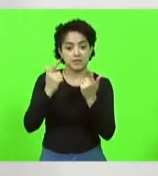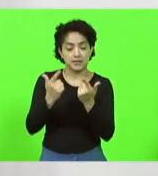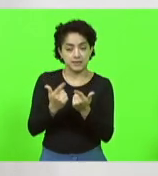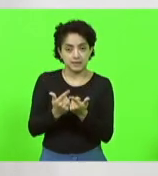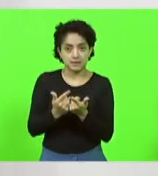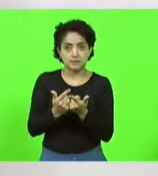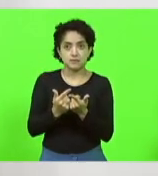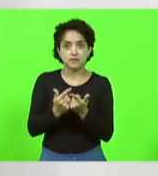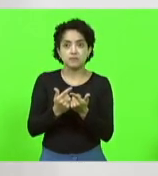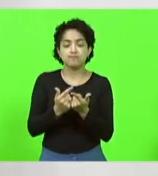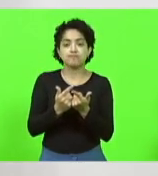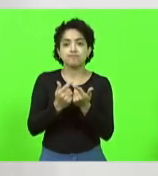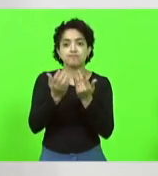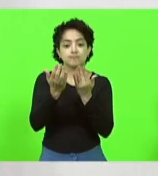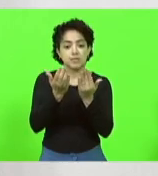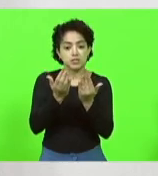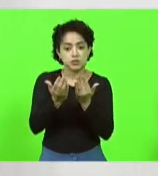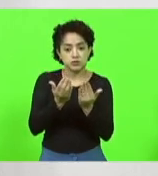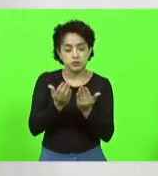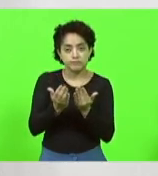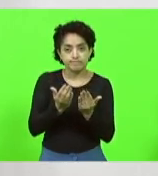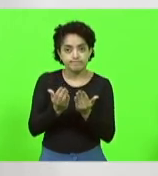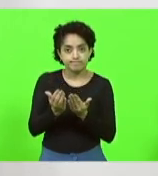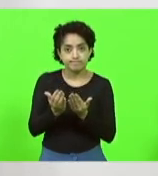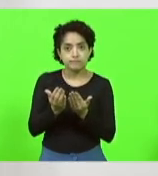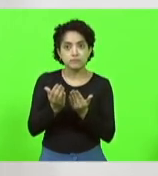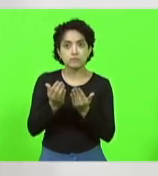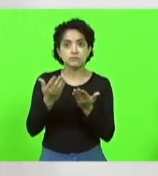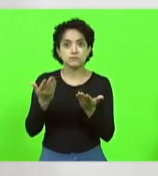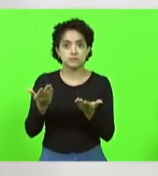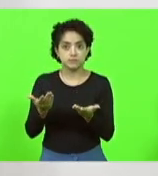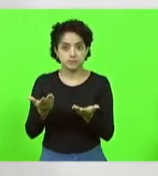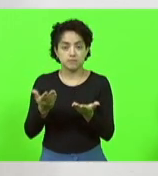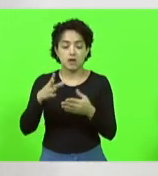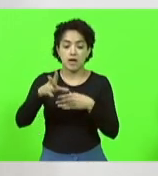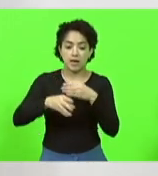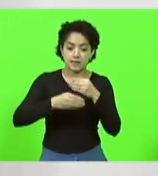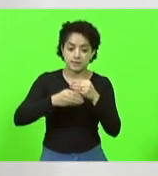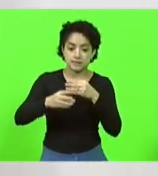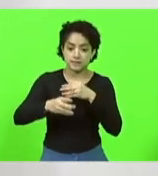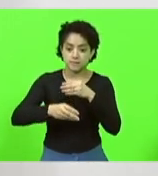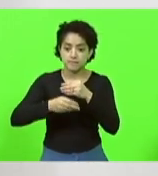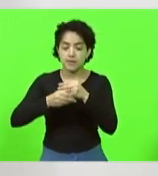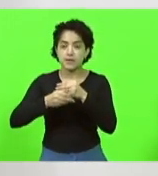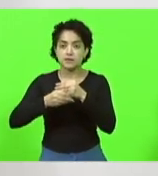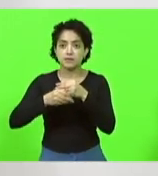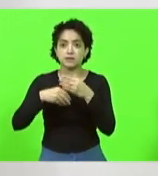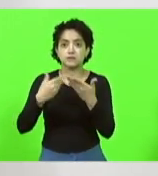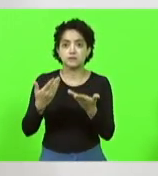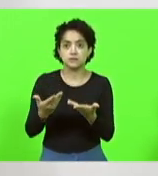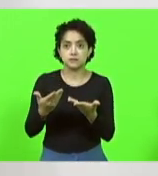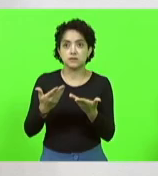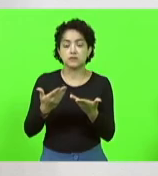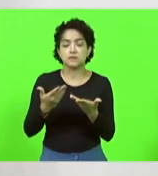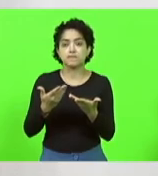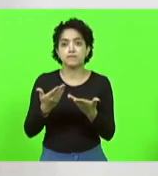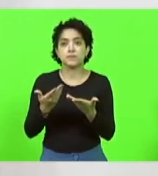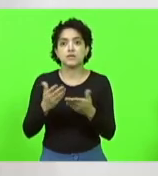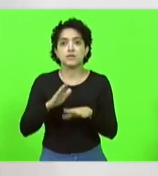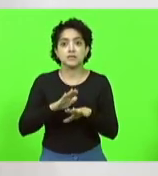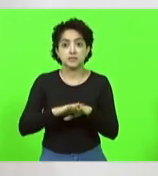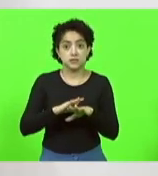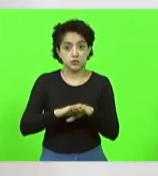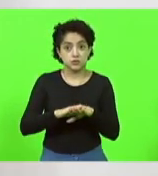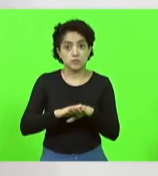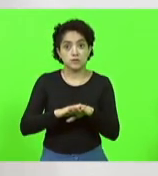de fazer as nossas emendas, sejam elas no